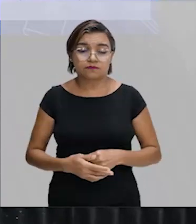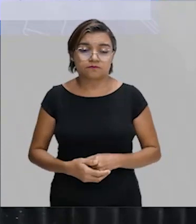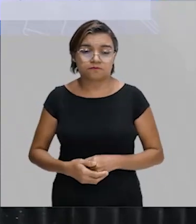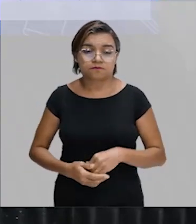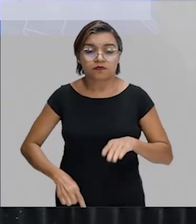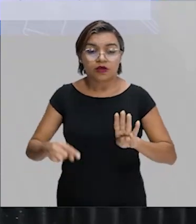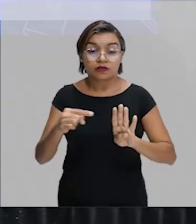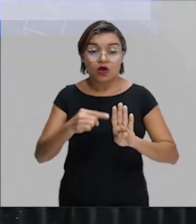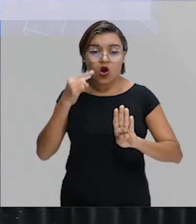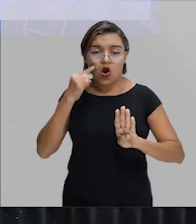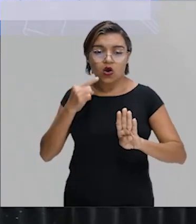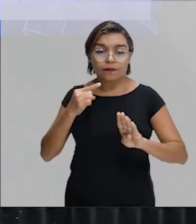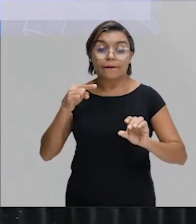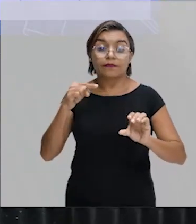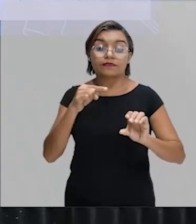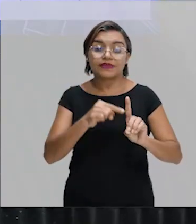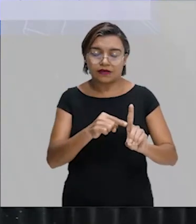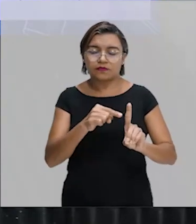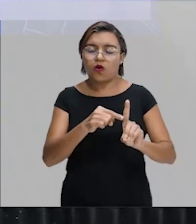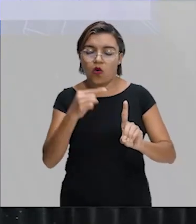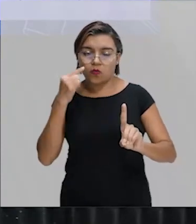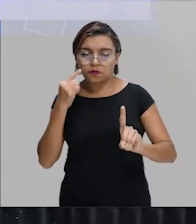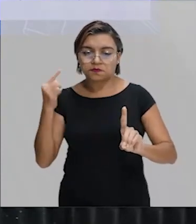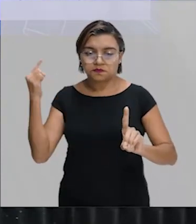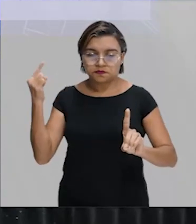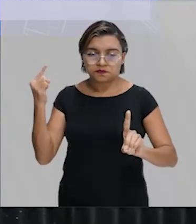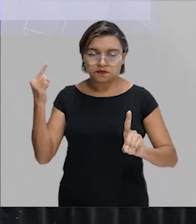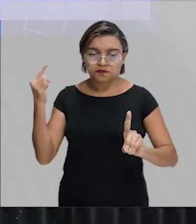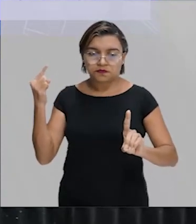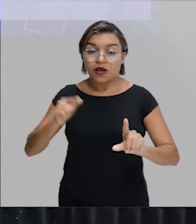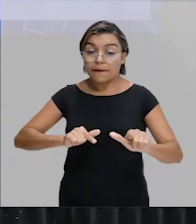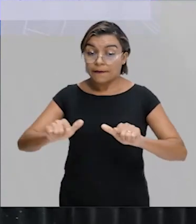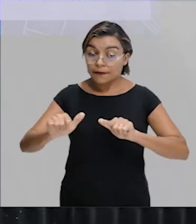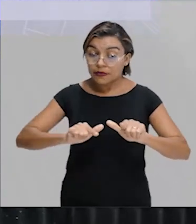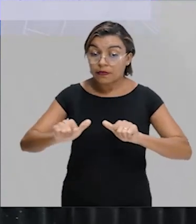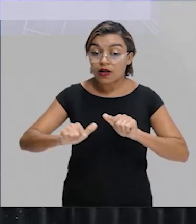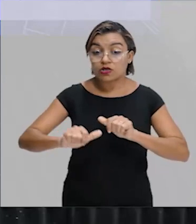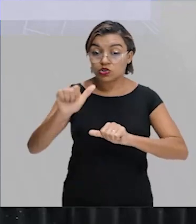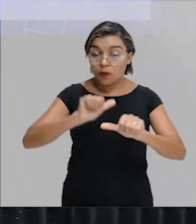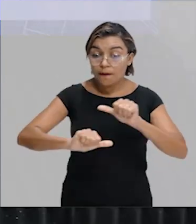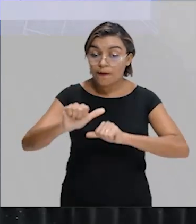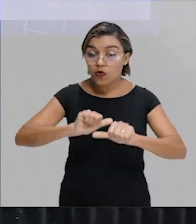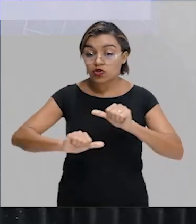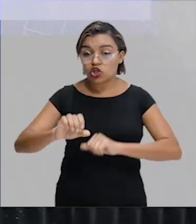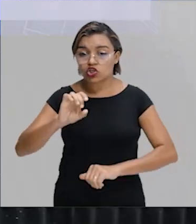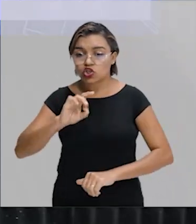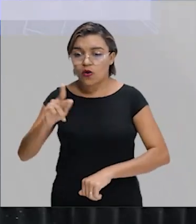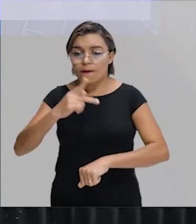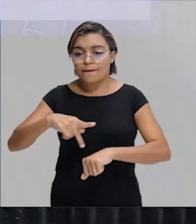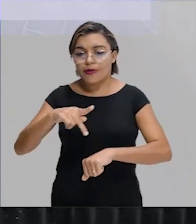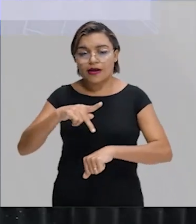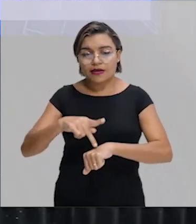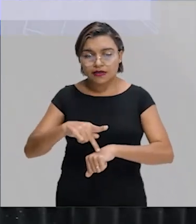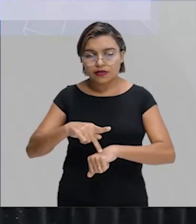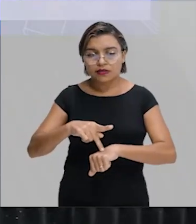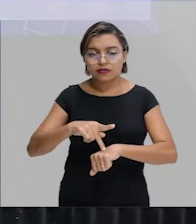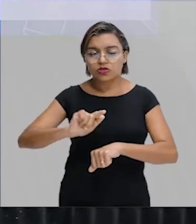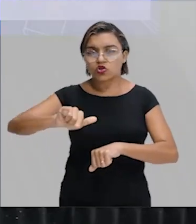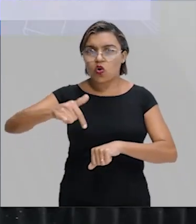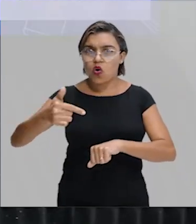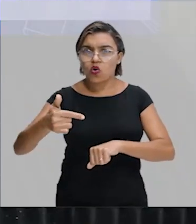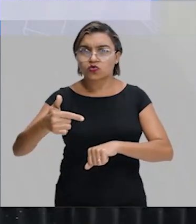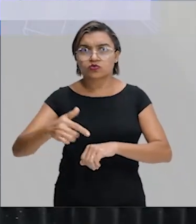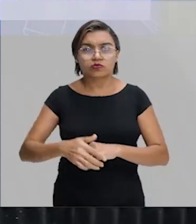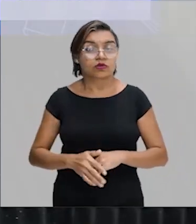E a letra D. As mudanças trabalhistas ocorreram somente nos países da periferia do capitalismo? Não. Essas mudanças ocorreram em todos os países.